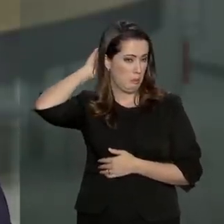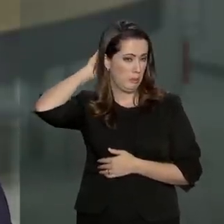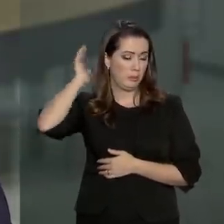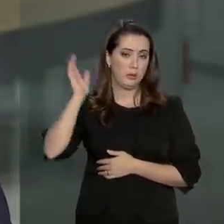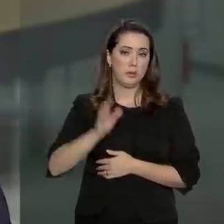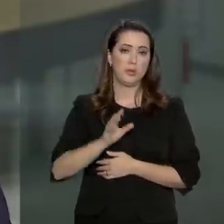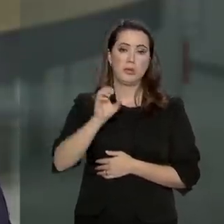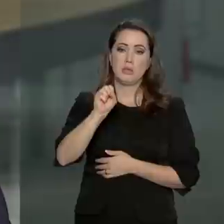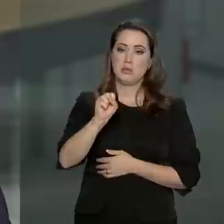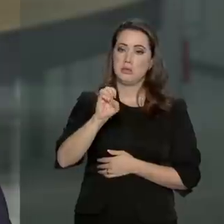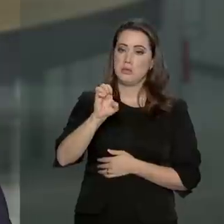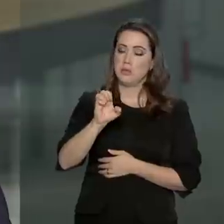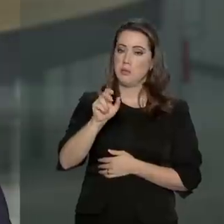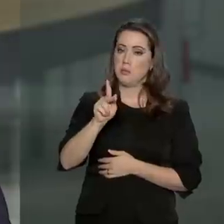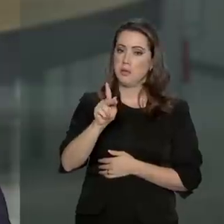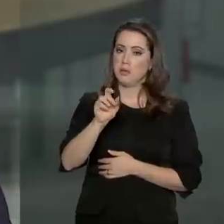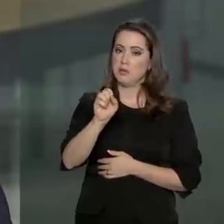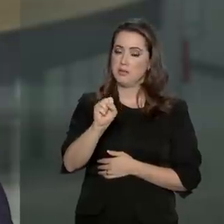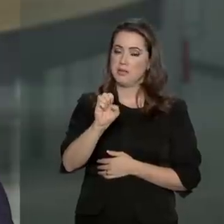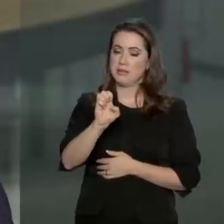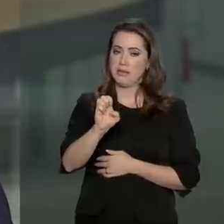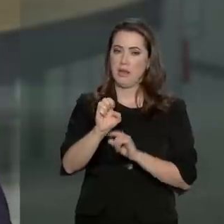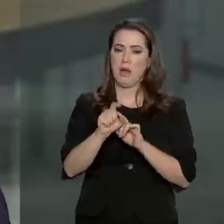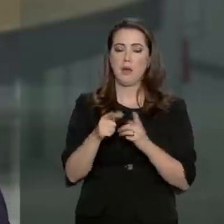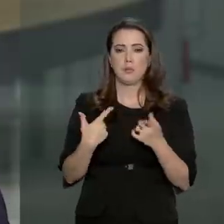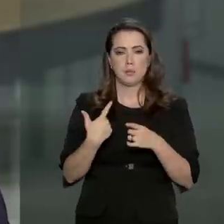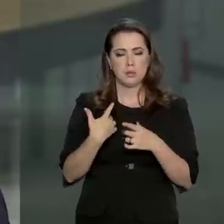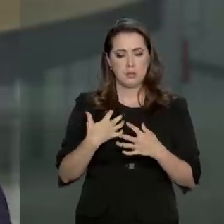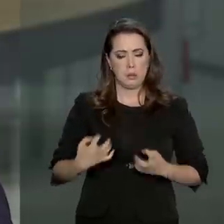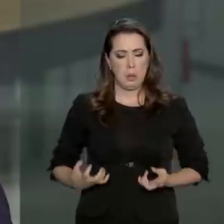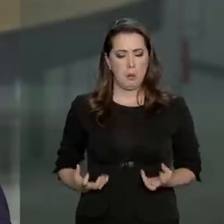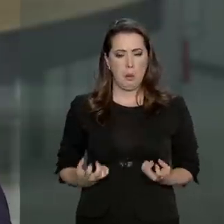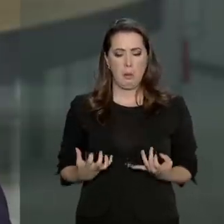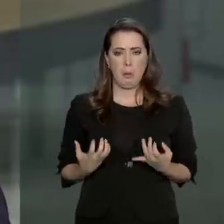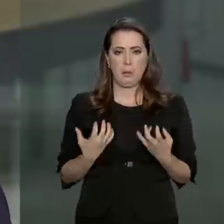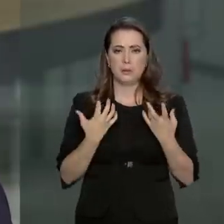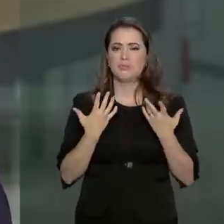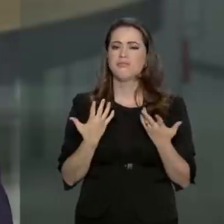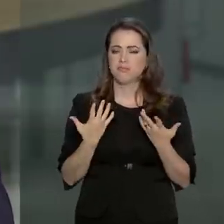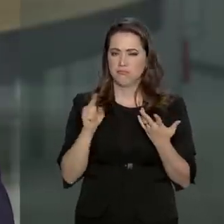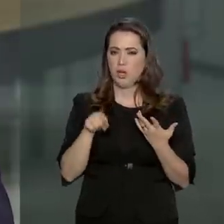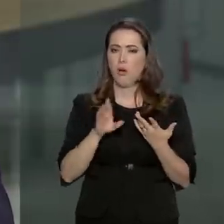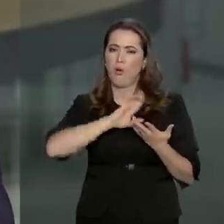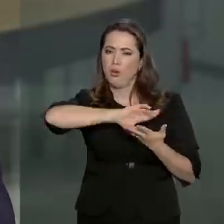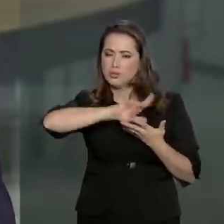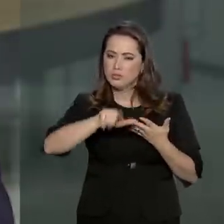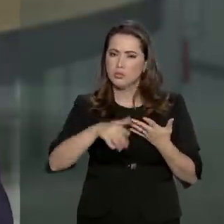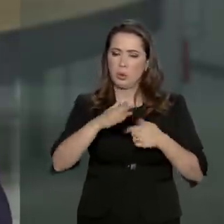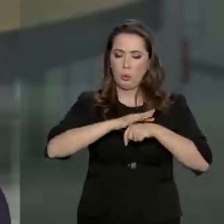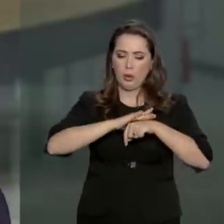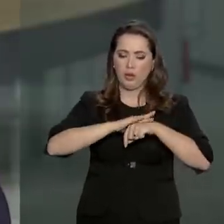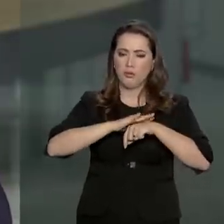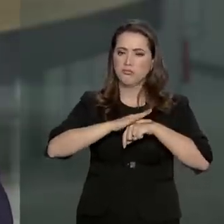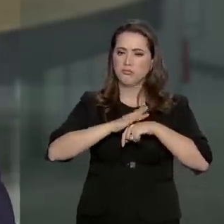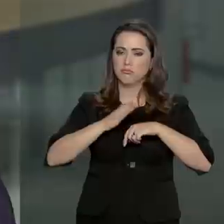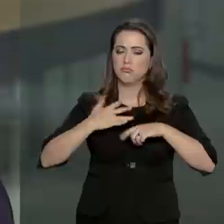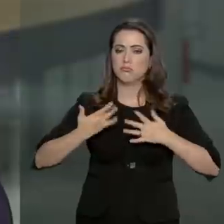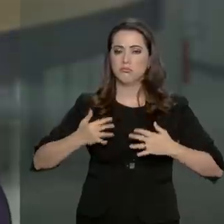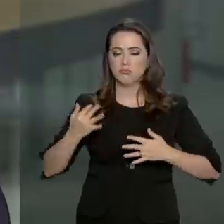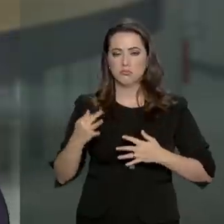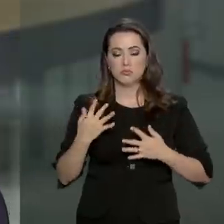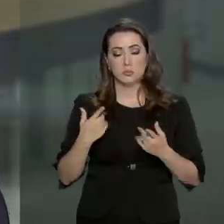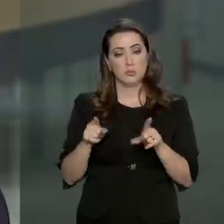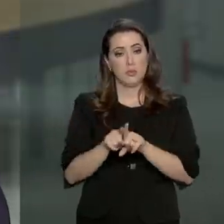sepse, que é a infecção e a falência de múltiplos órgãos. O SUS já oferece gratuitamente a